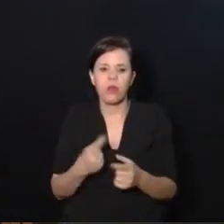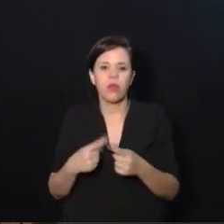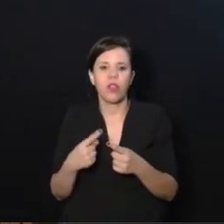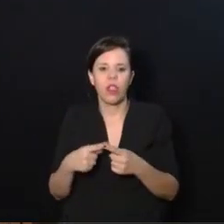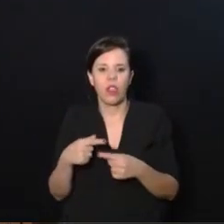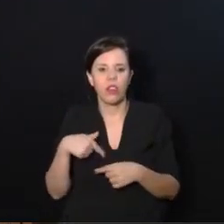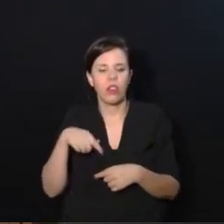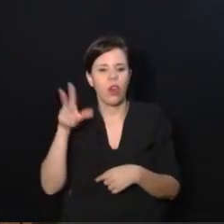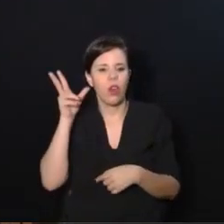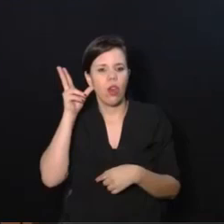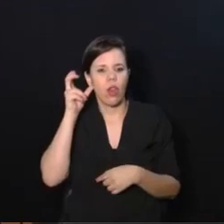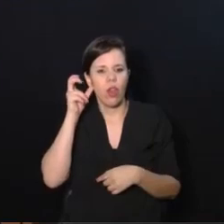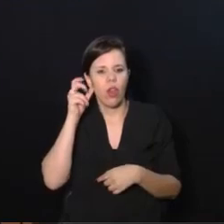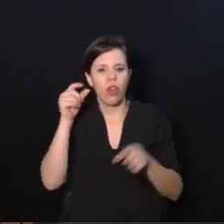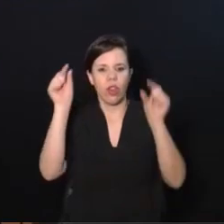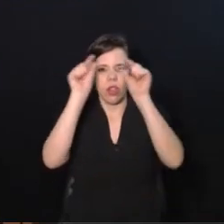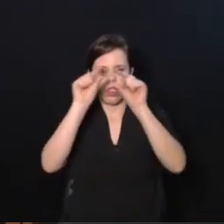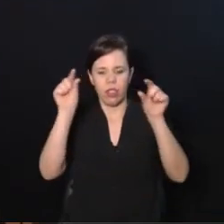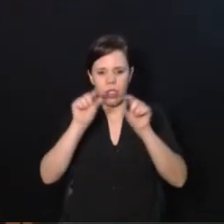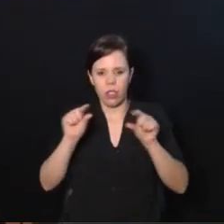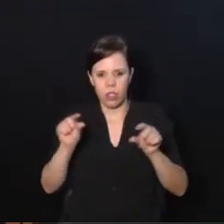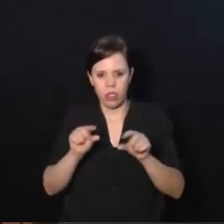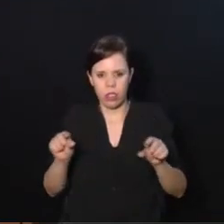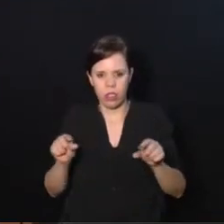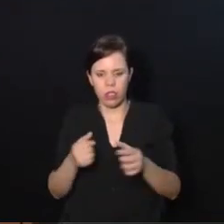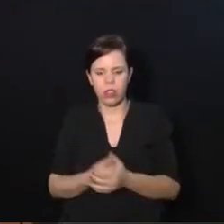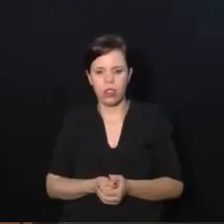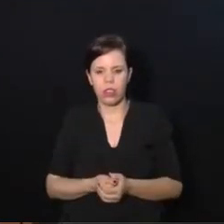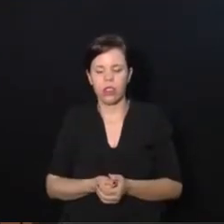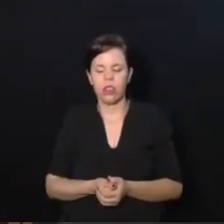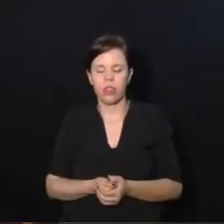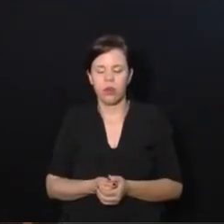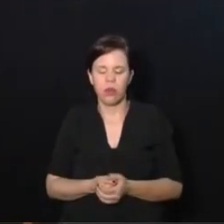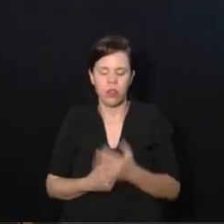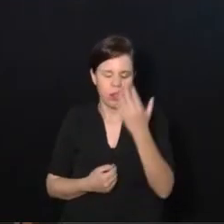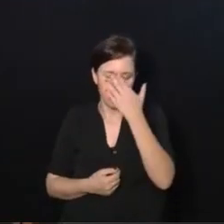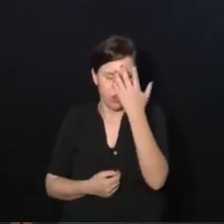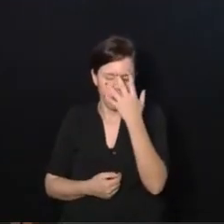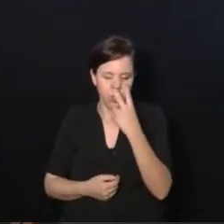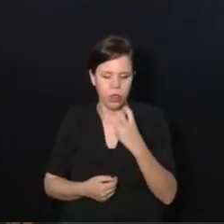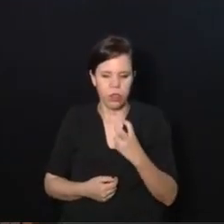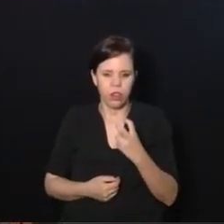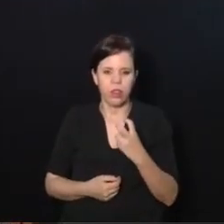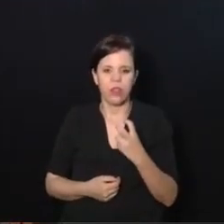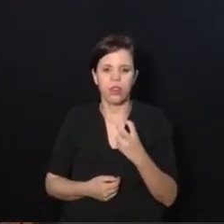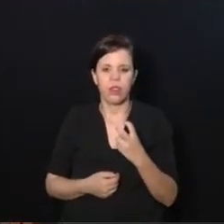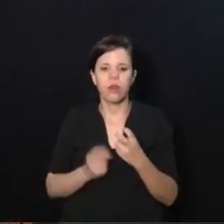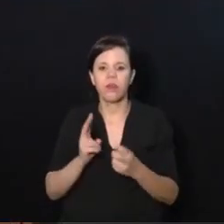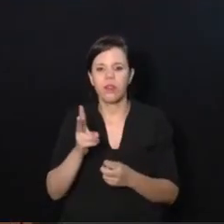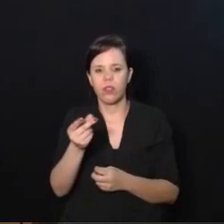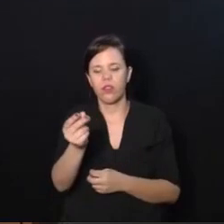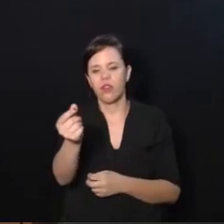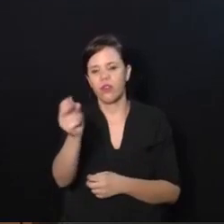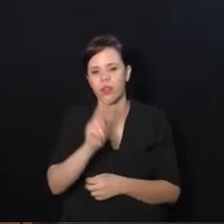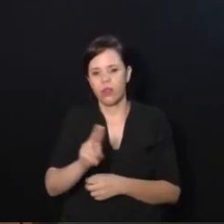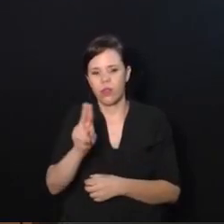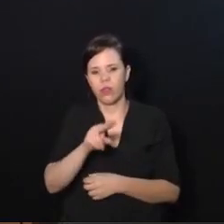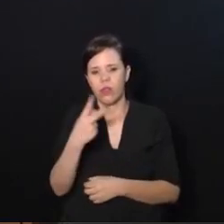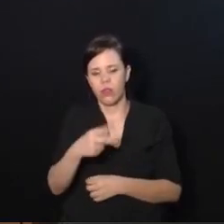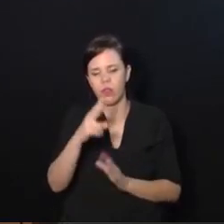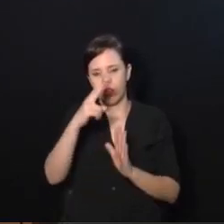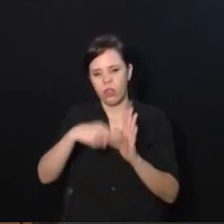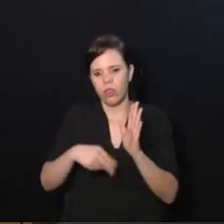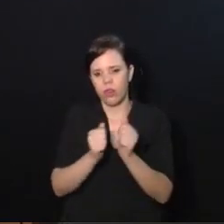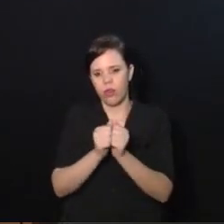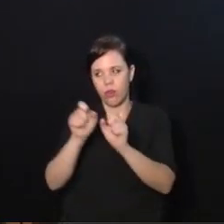estou ouvindo o que está escrito nos slides pelo fone de ouvido, pelo fato de eu não enxergar. Então, eu preciso continuar usando ele para poder eu ler os slides